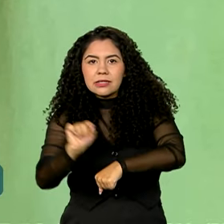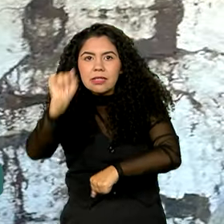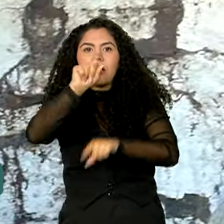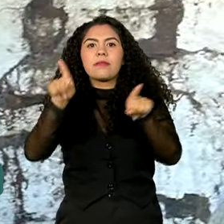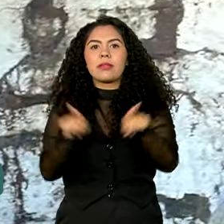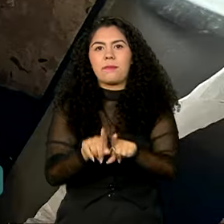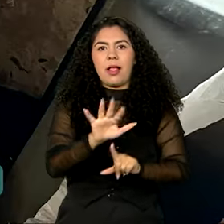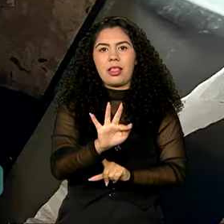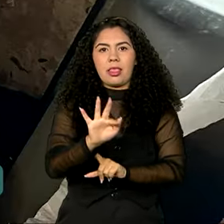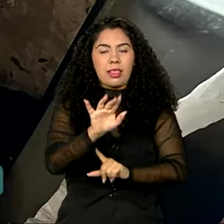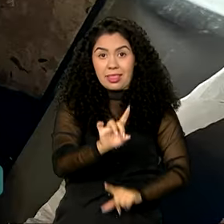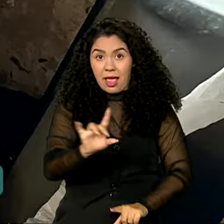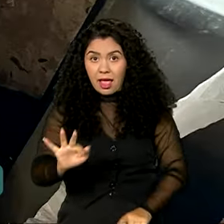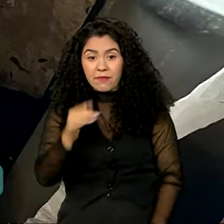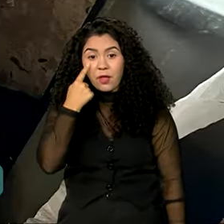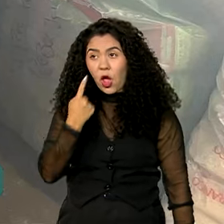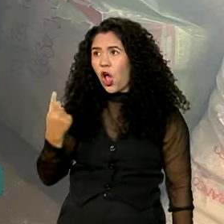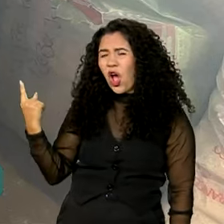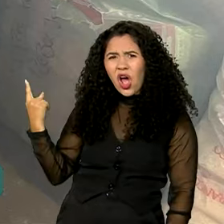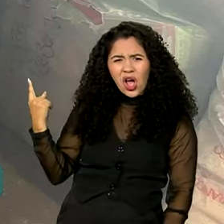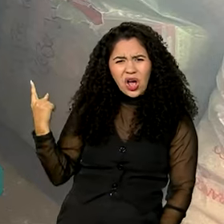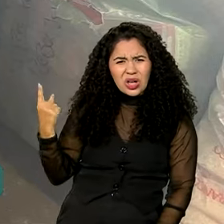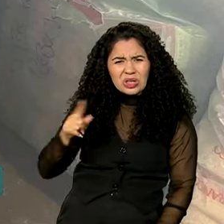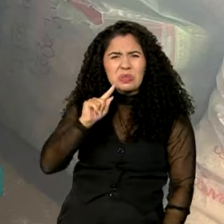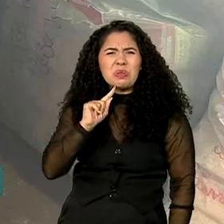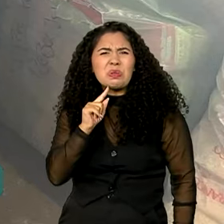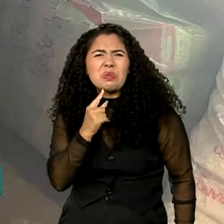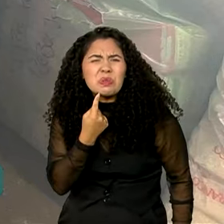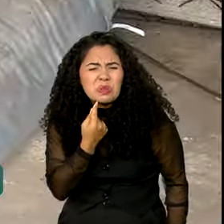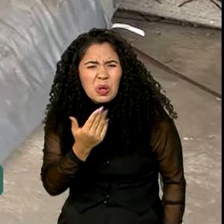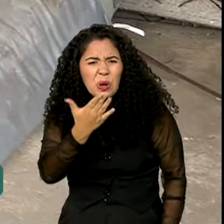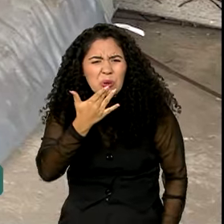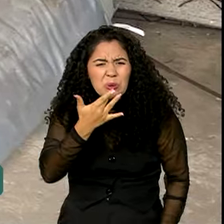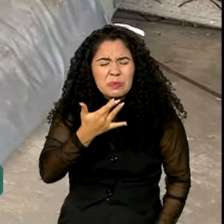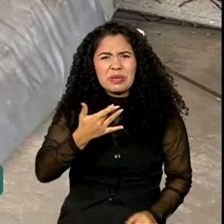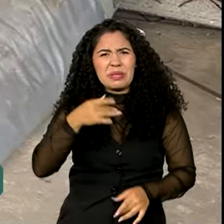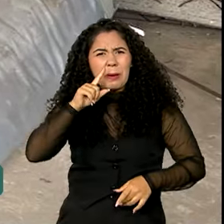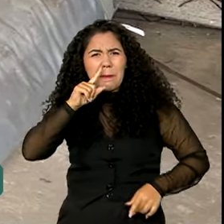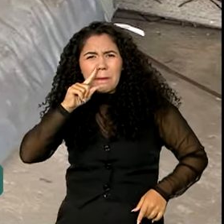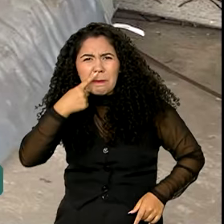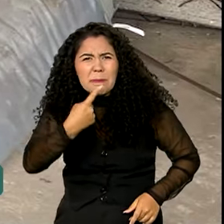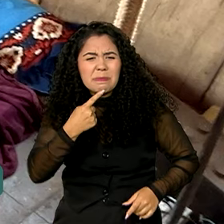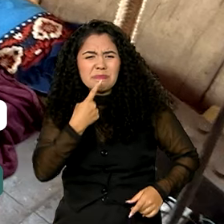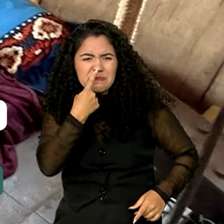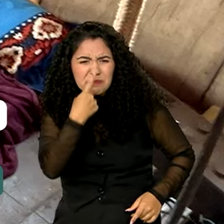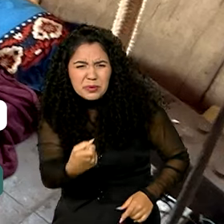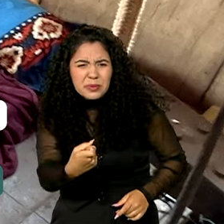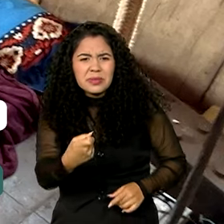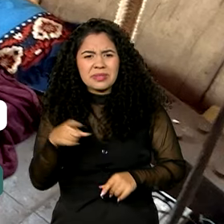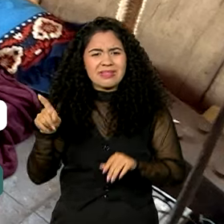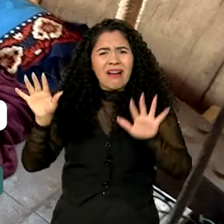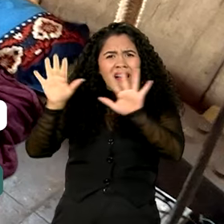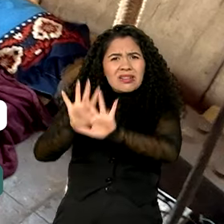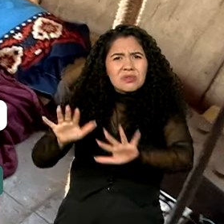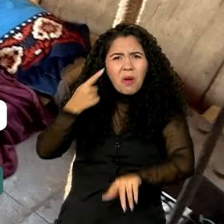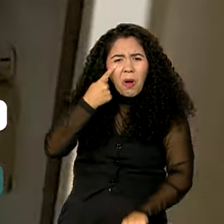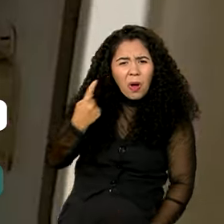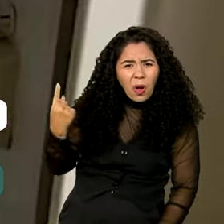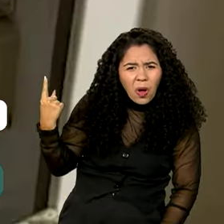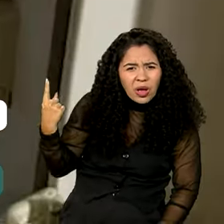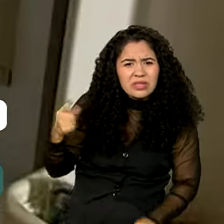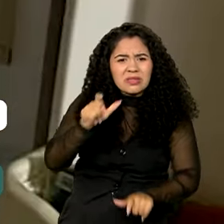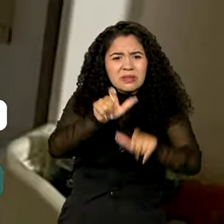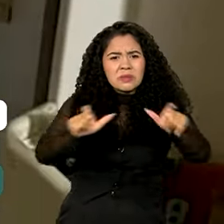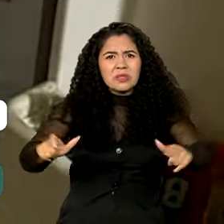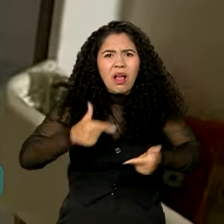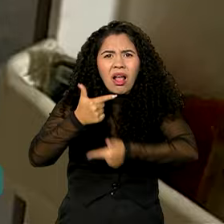Camas, roupas e banheiros imundos e comida estragada. Este era o cenário enfrentado por trabalhadores que viviam